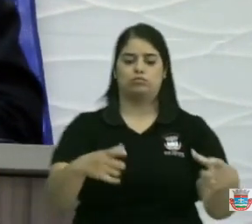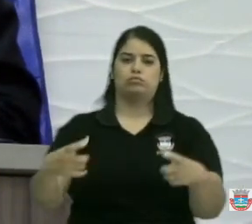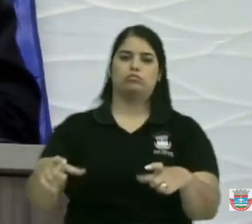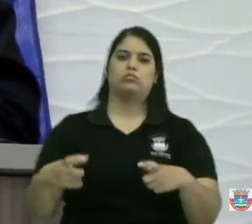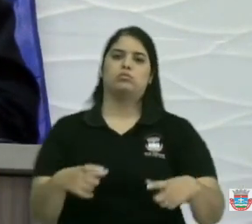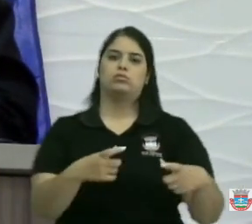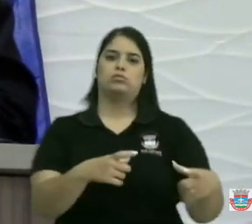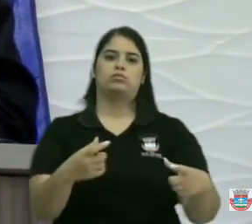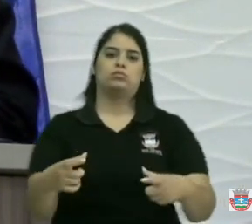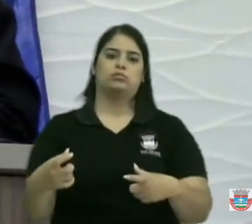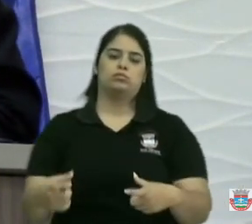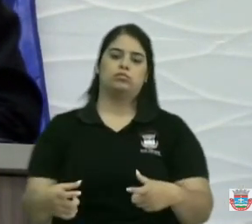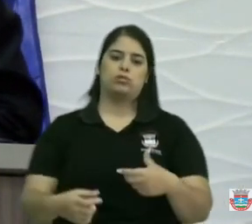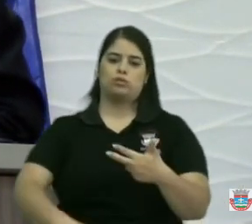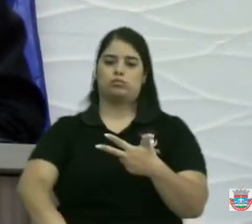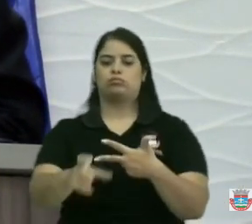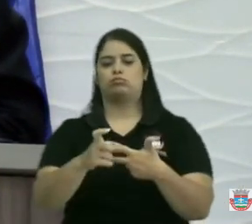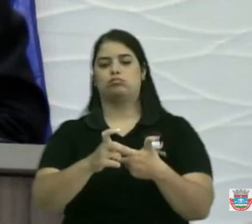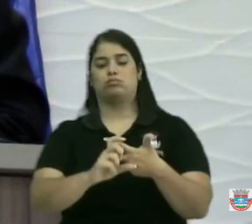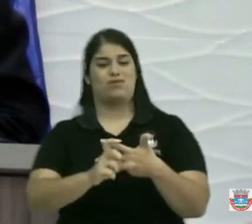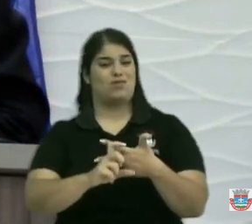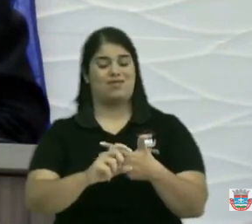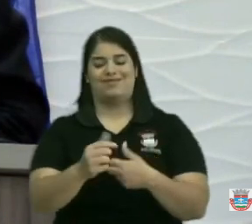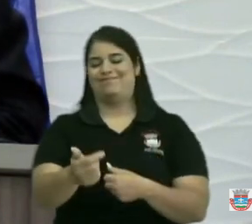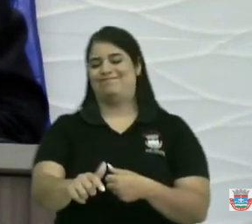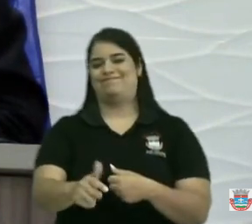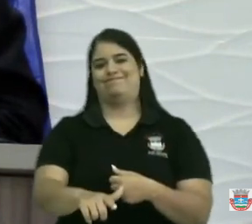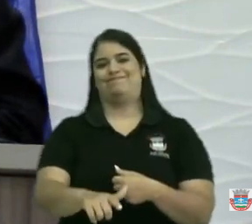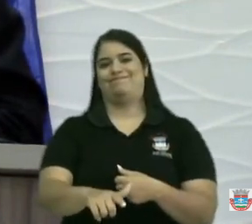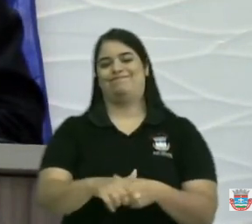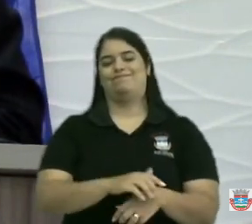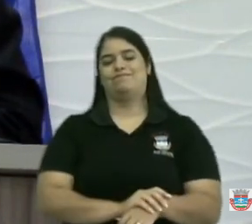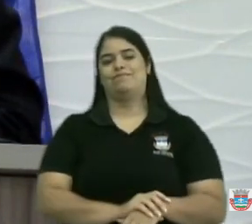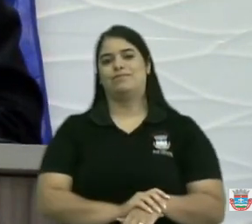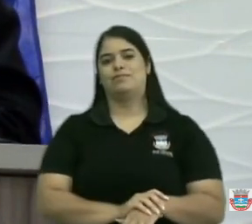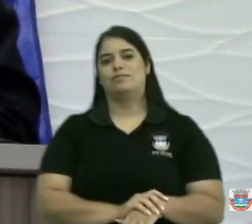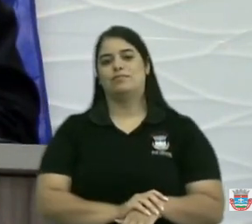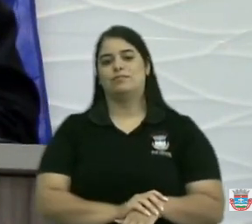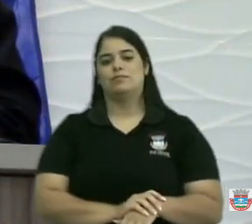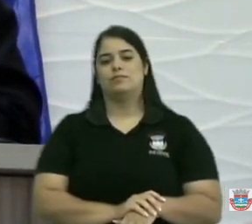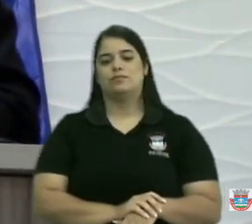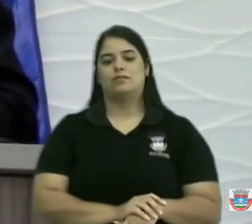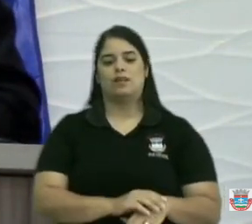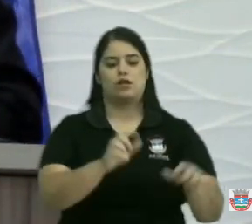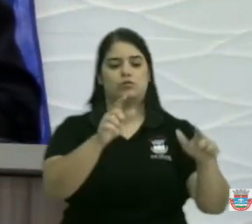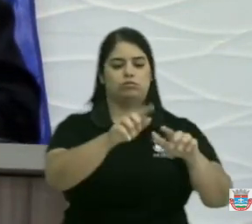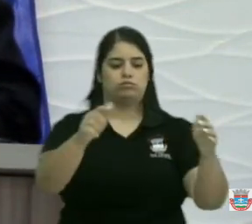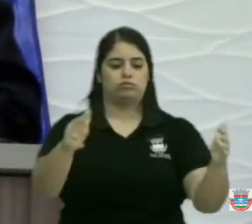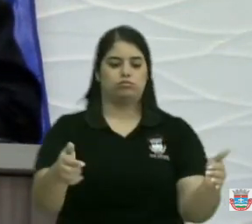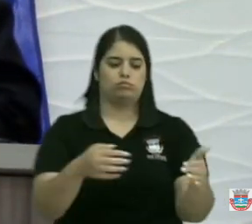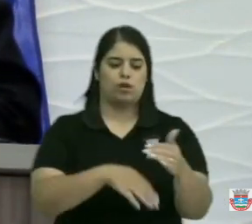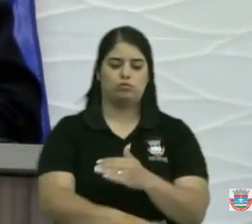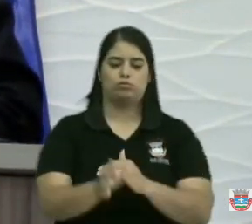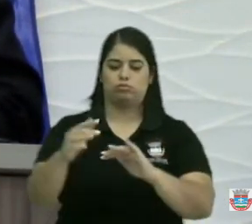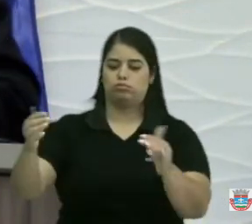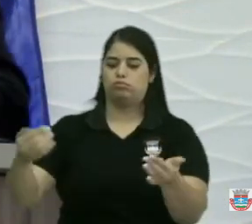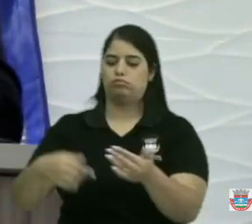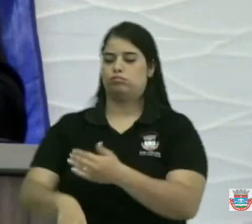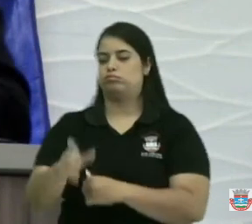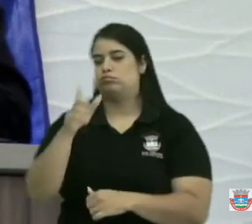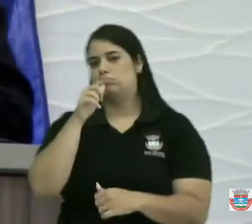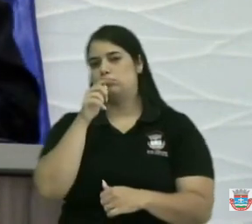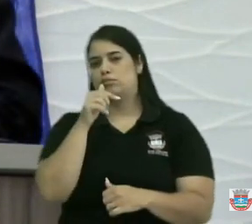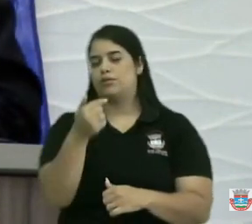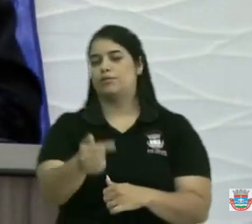poder municipal não abasteceu nenhuma dessas cisternas o poder municipal abasteceu o